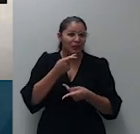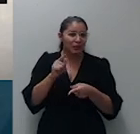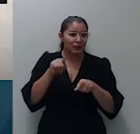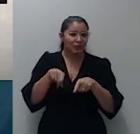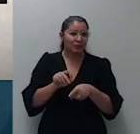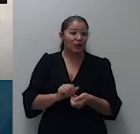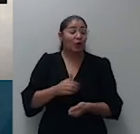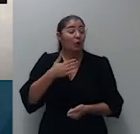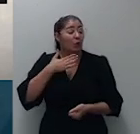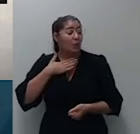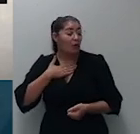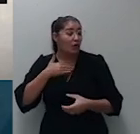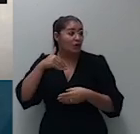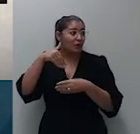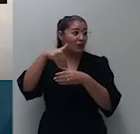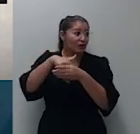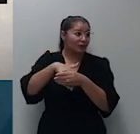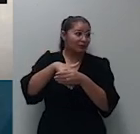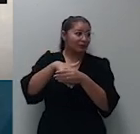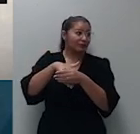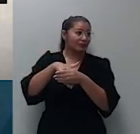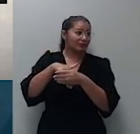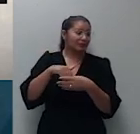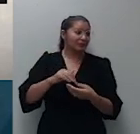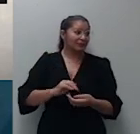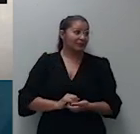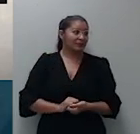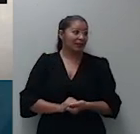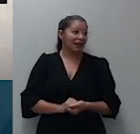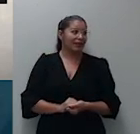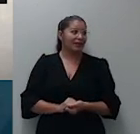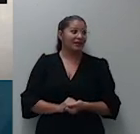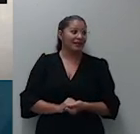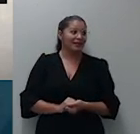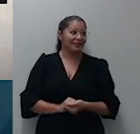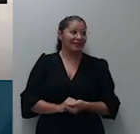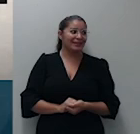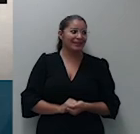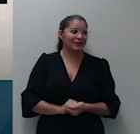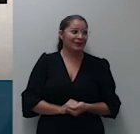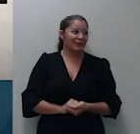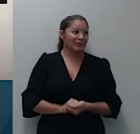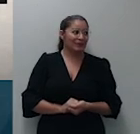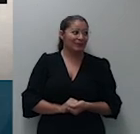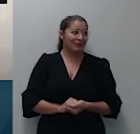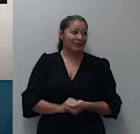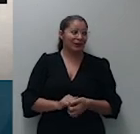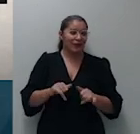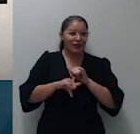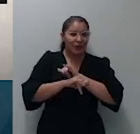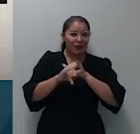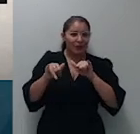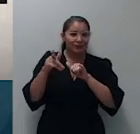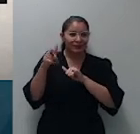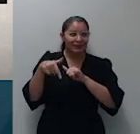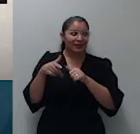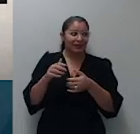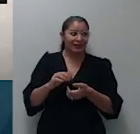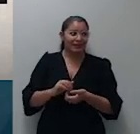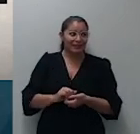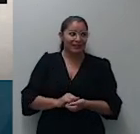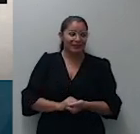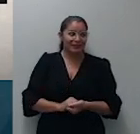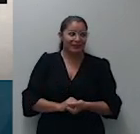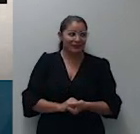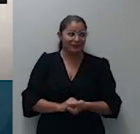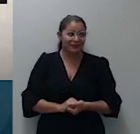está diante do exposto ressalvo o entendimento pessoal desse relator quanto ao tema e